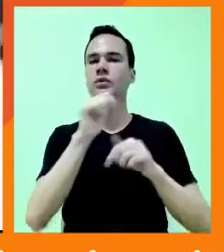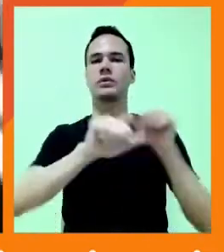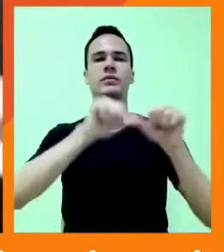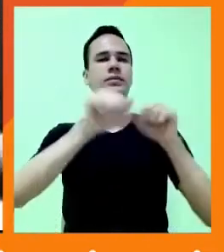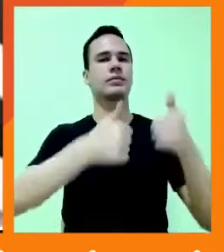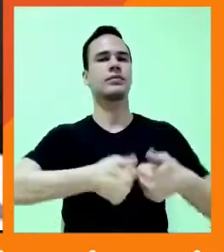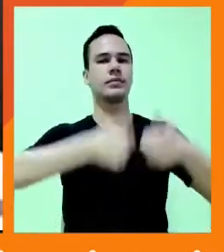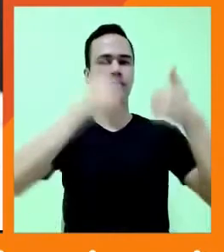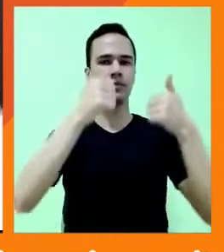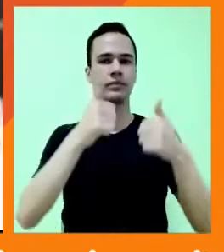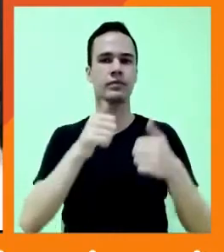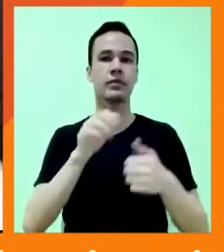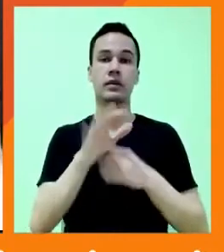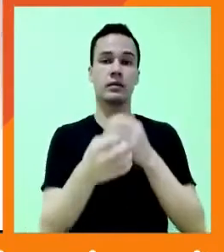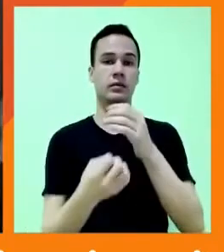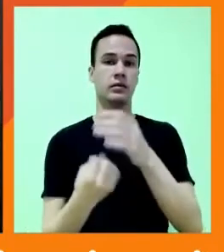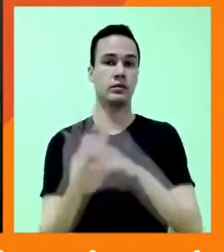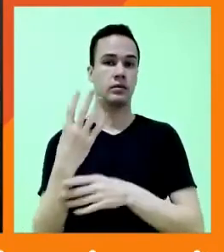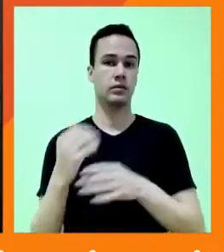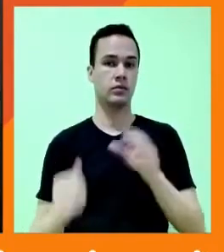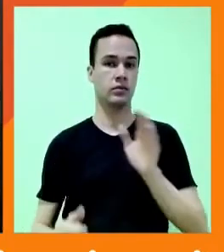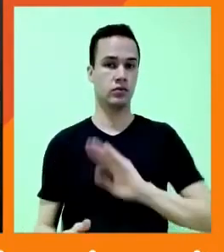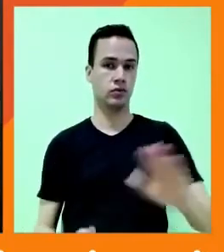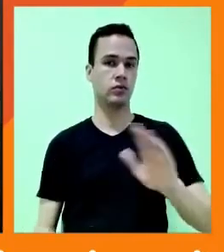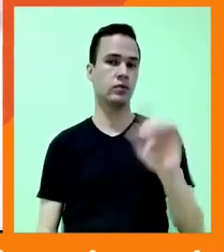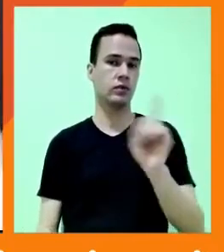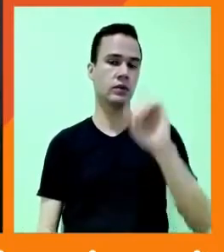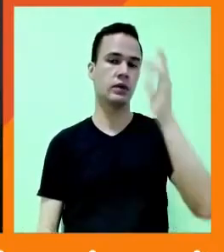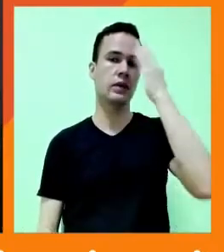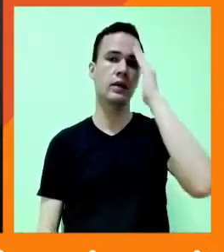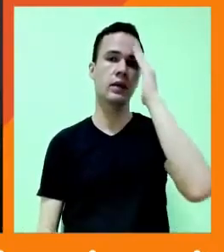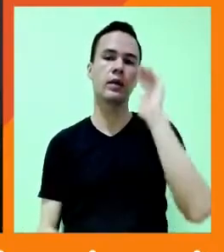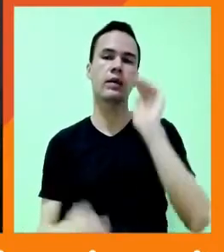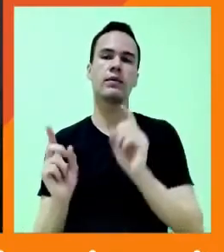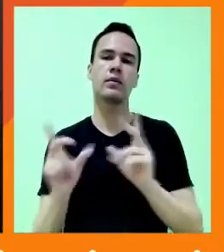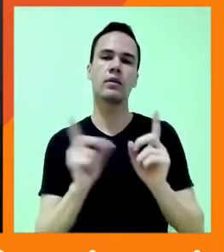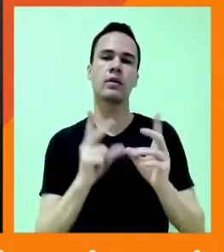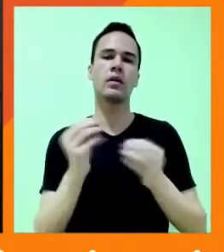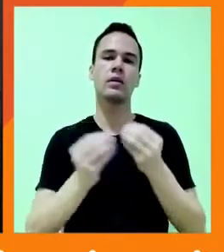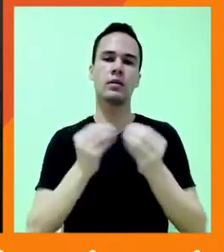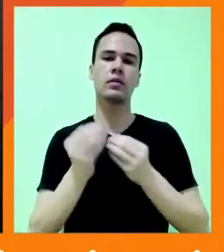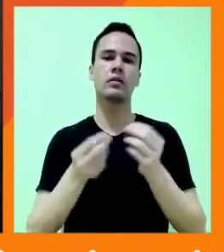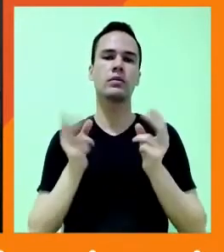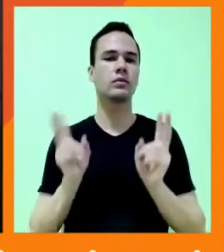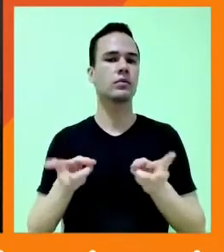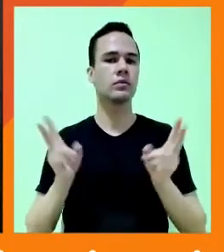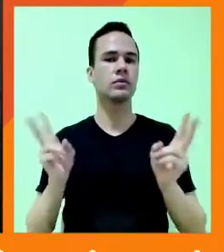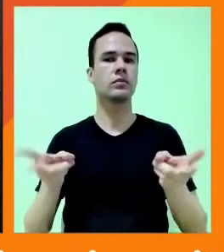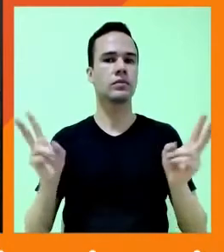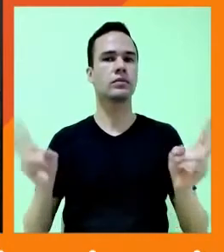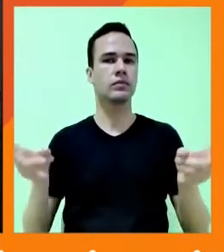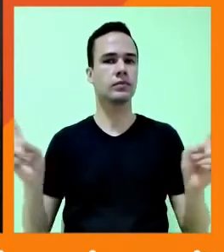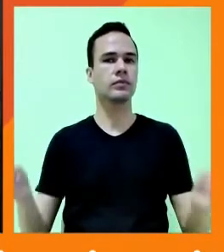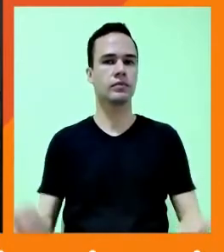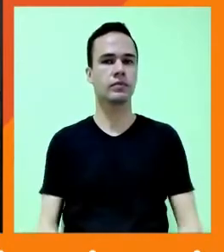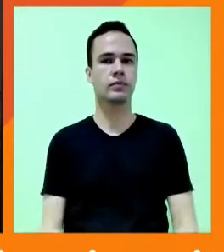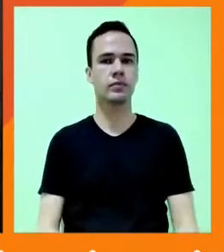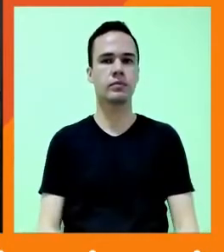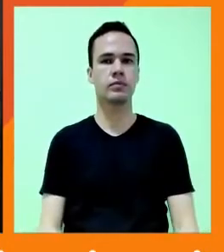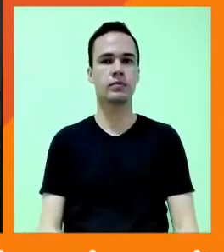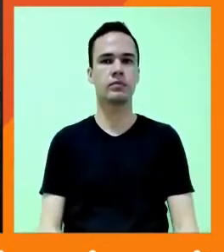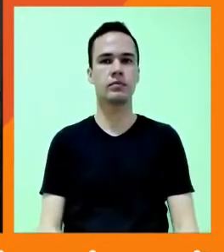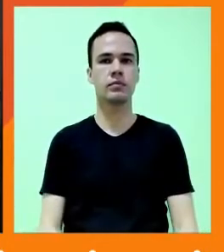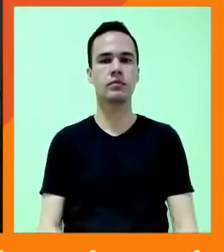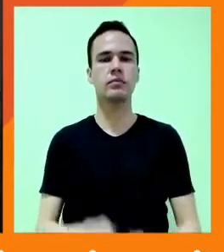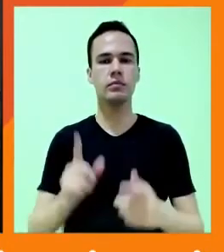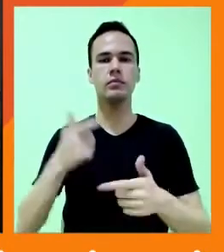basta criar. Você tem que entender como é que vende e como é que continua nessa roda viva. Quem trabalha com